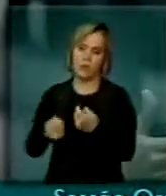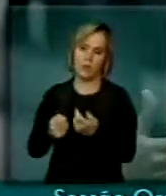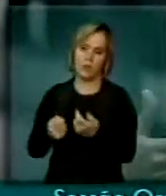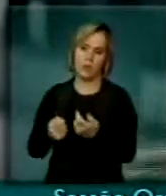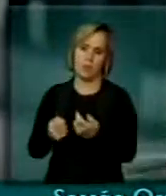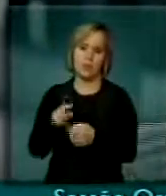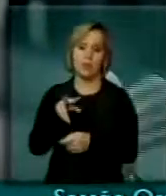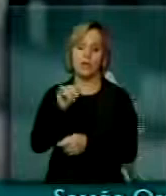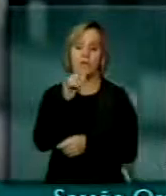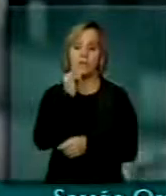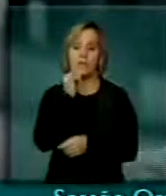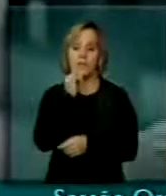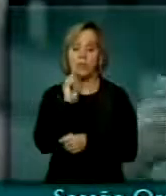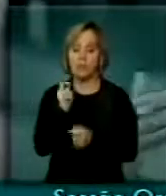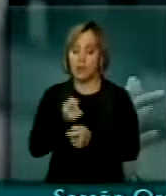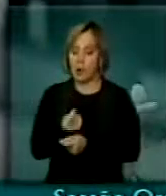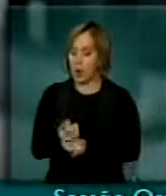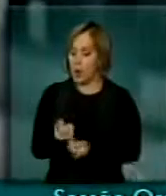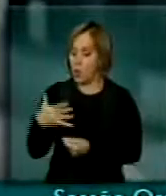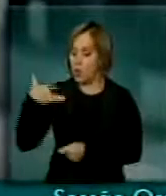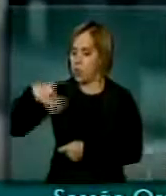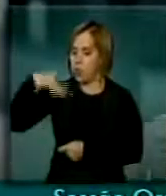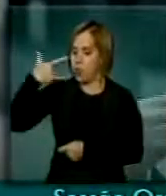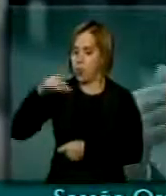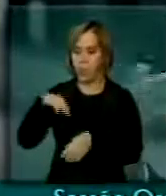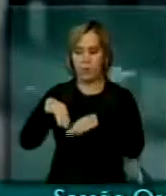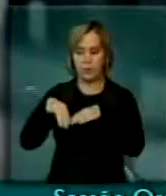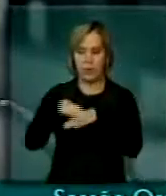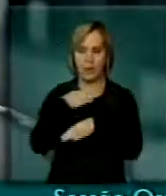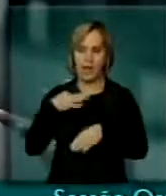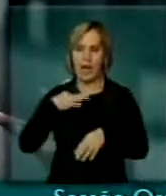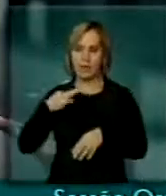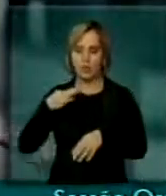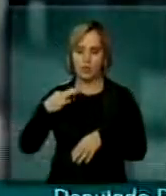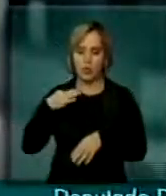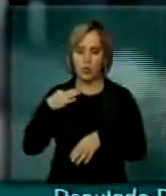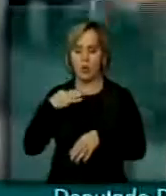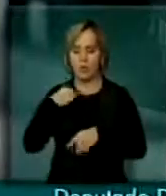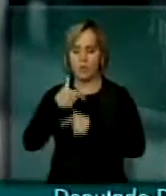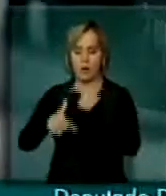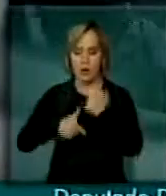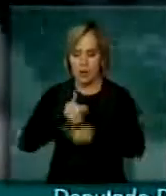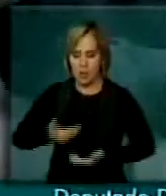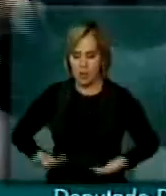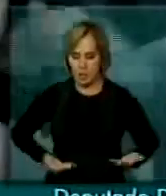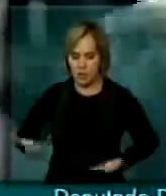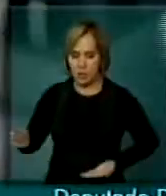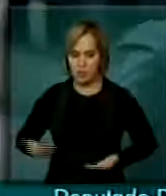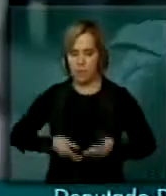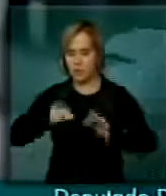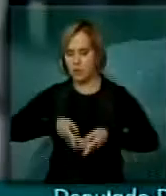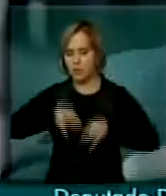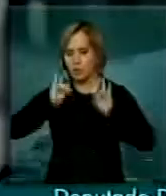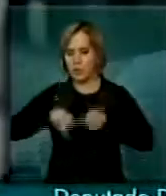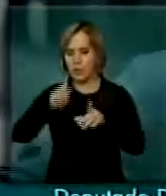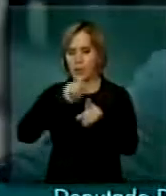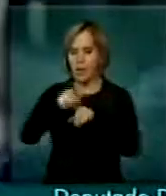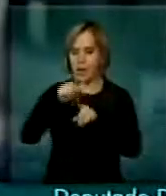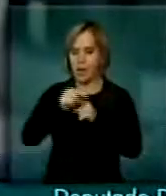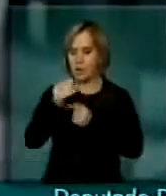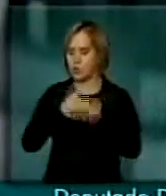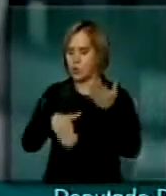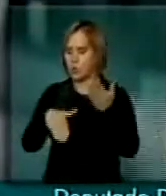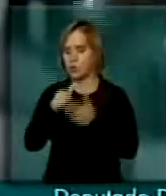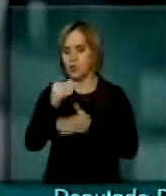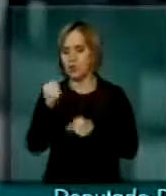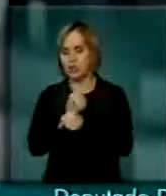aumentar o preço do sapato, da roupa, dos serviços, dos serviços, dos apartamentos, do ferro, do tijolo,